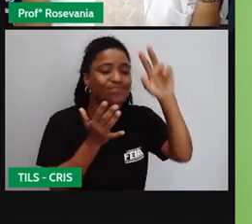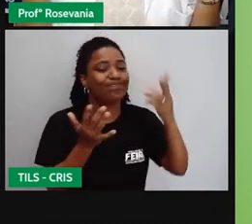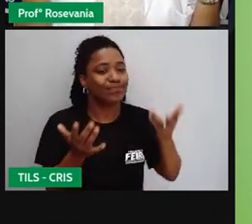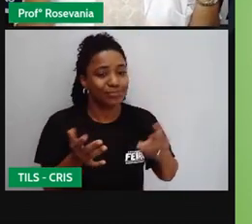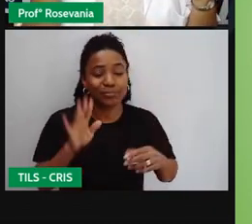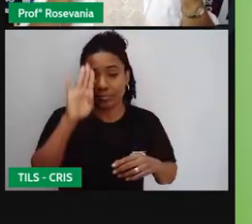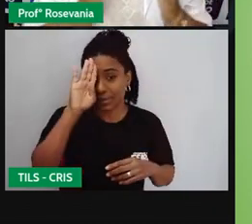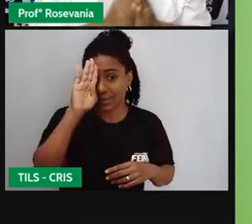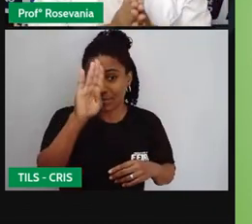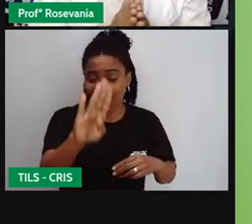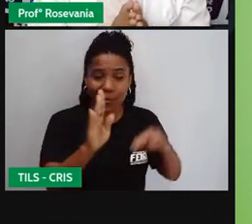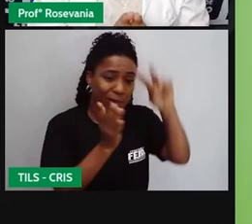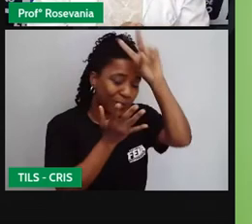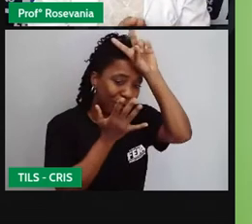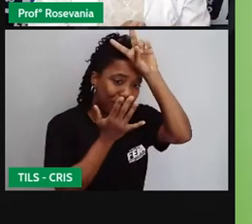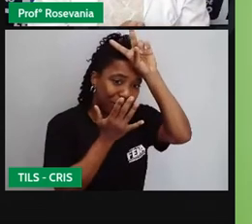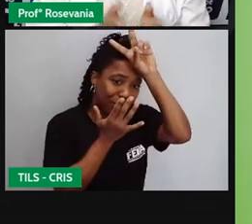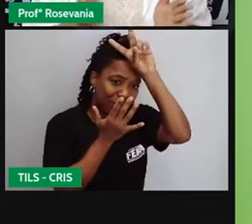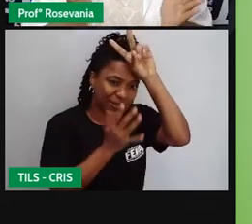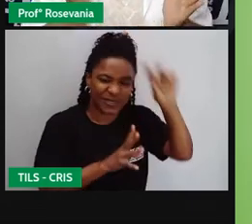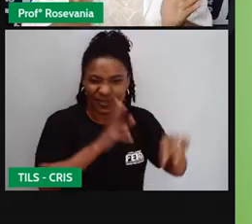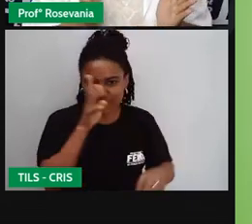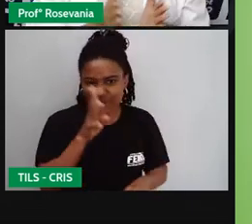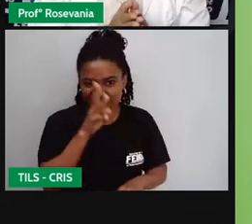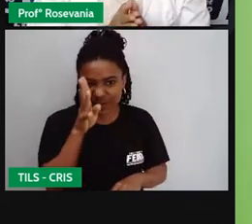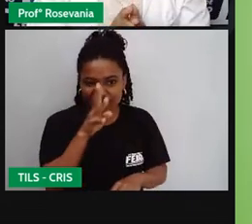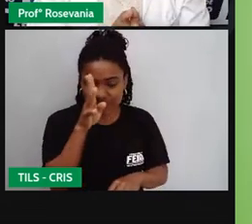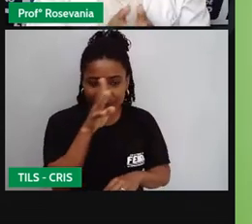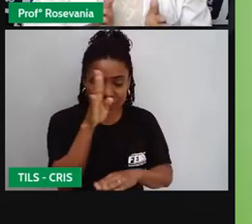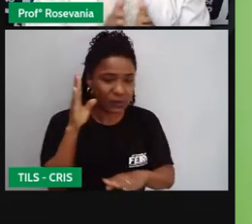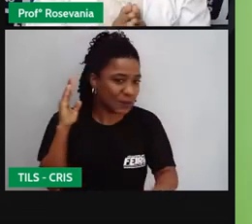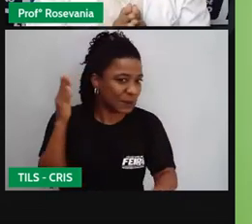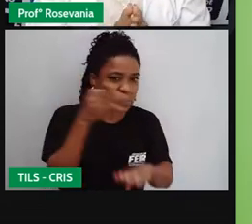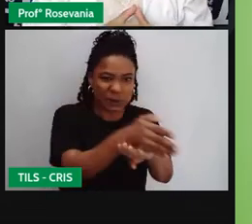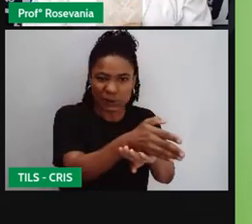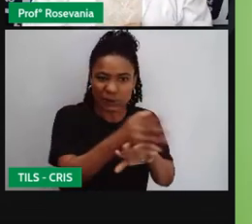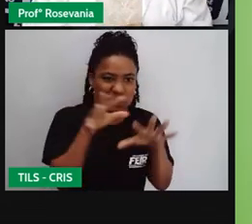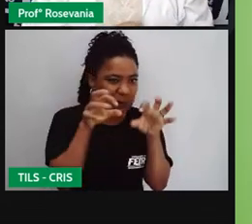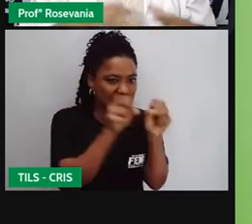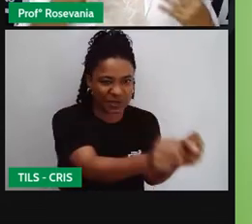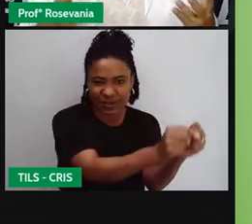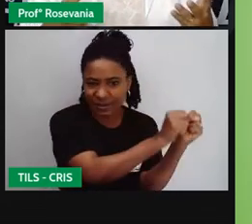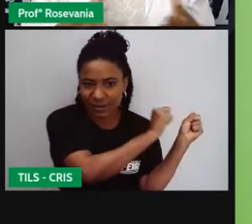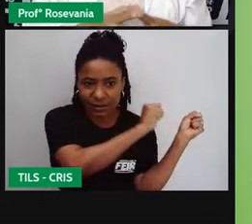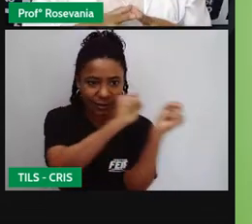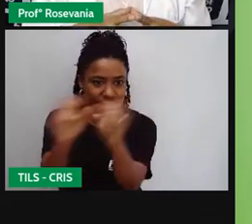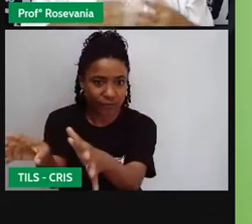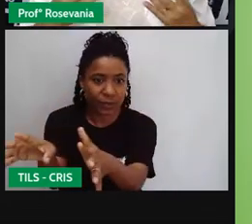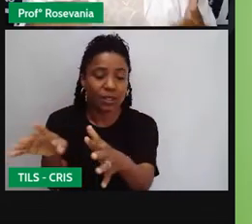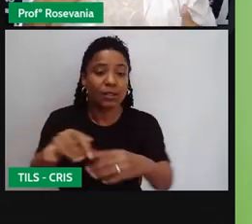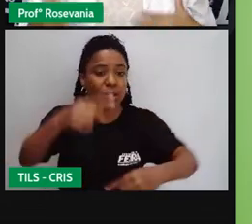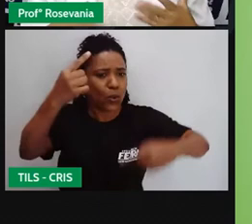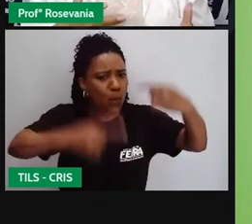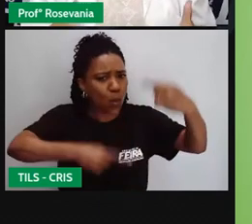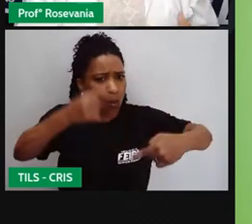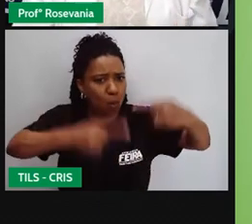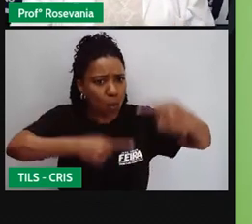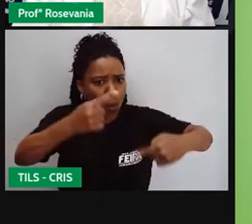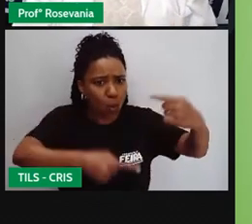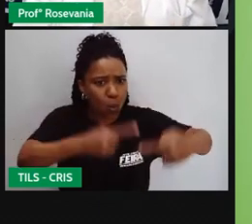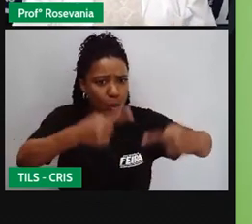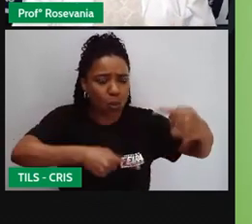a população desse local, no caso, índios sofrem muito, eles morrem muito em conflitos com